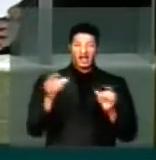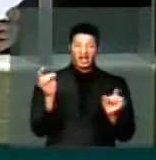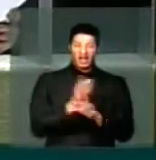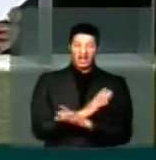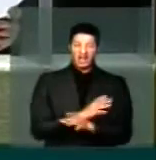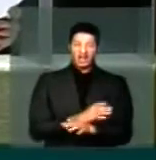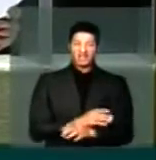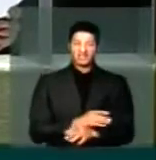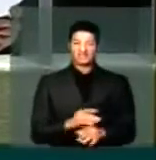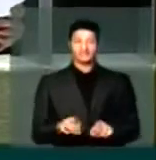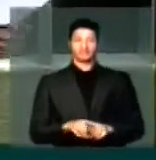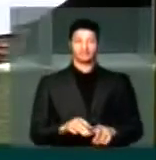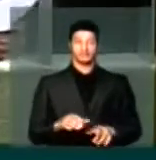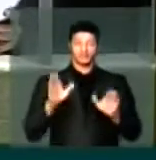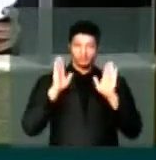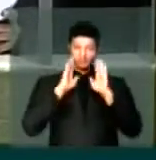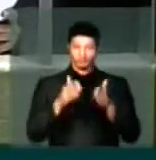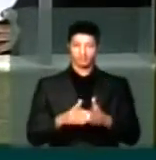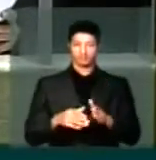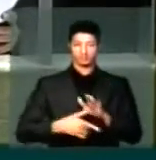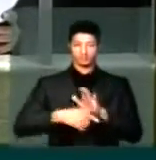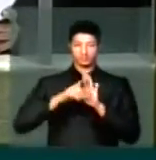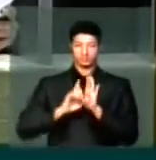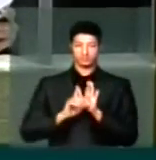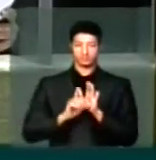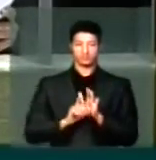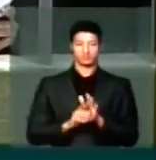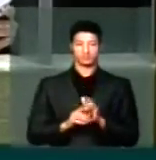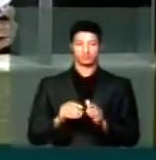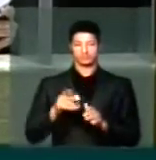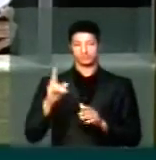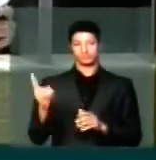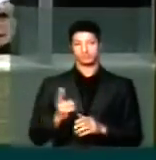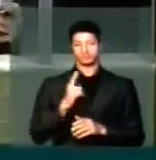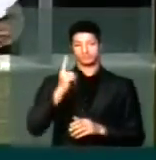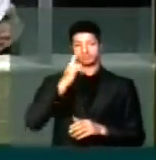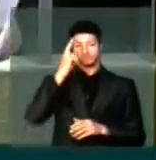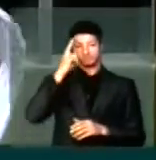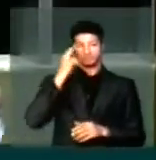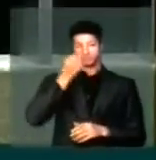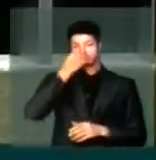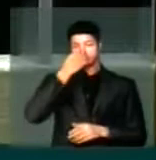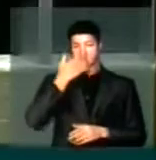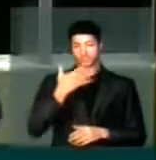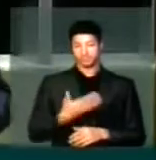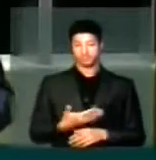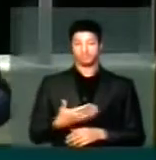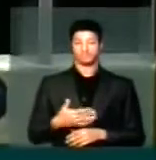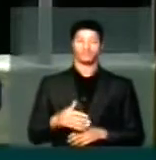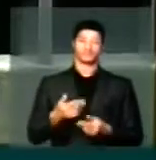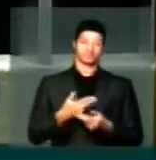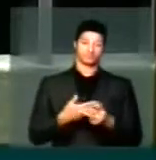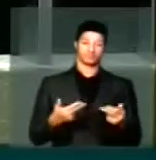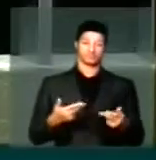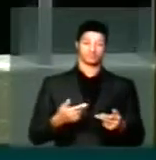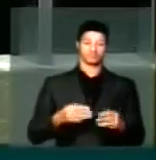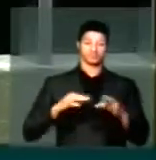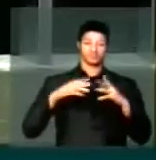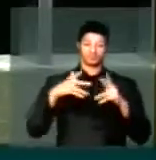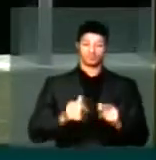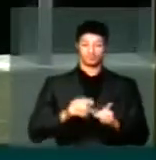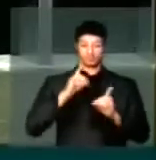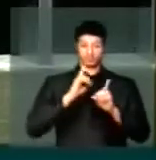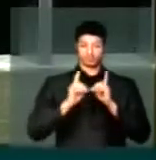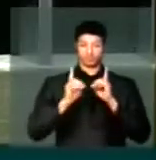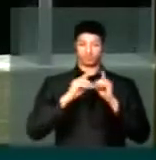acabados, consentimento prévio, valores e benefícios, etc. E todo